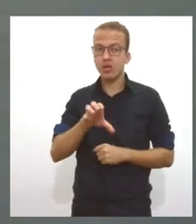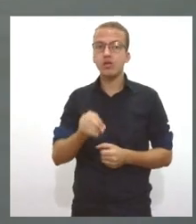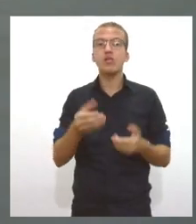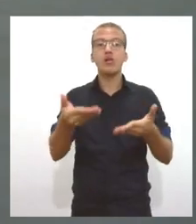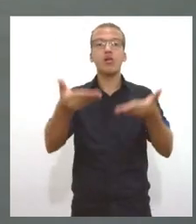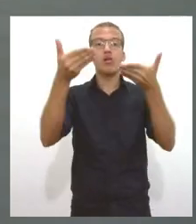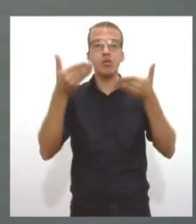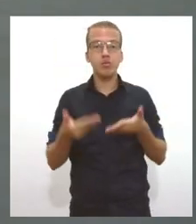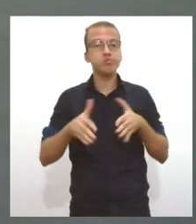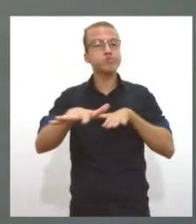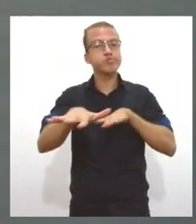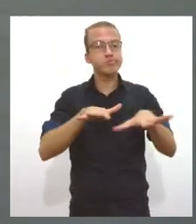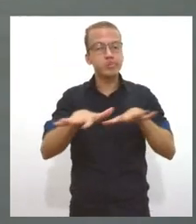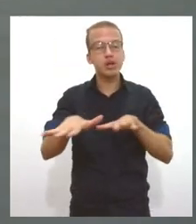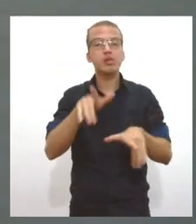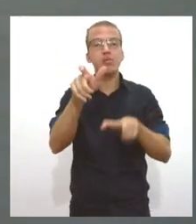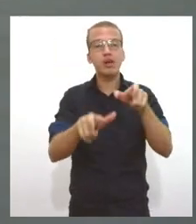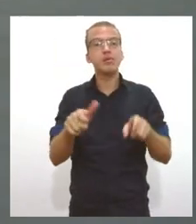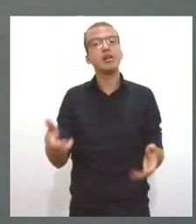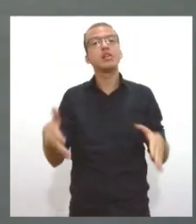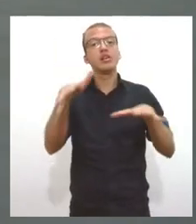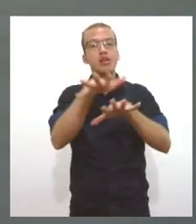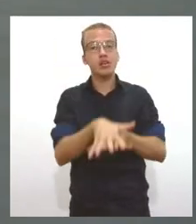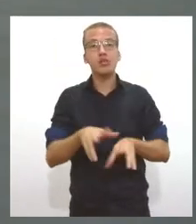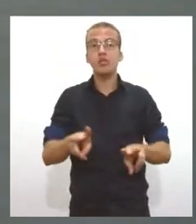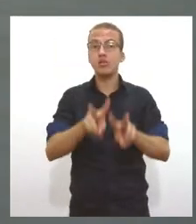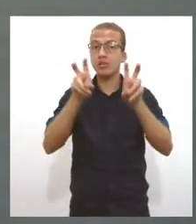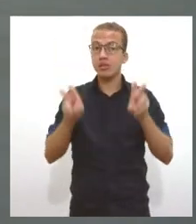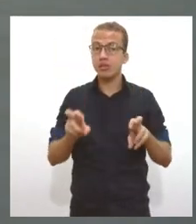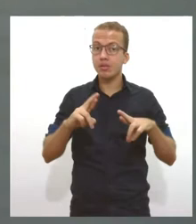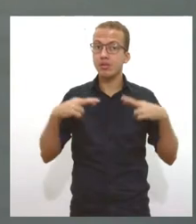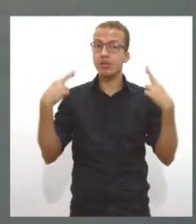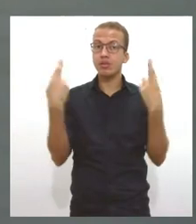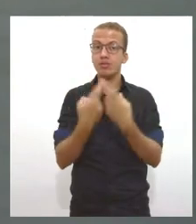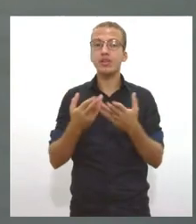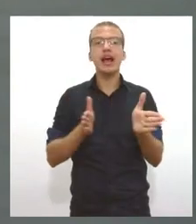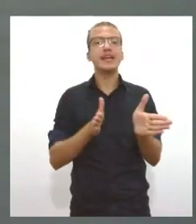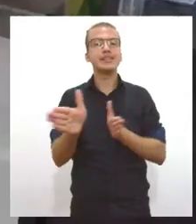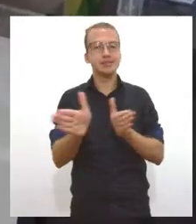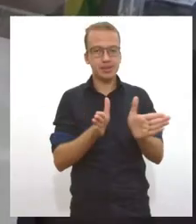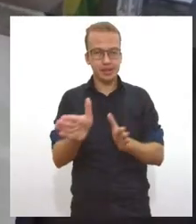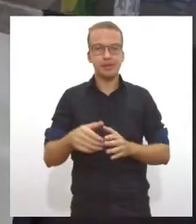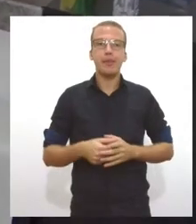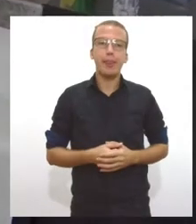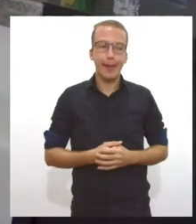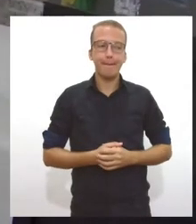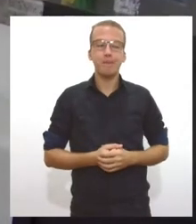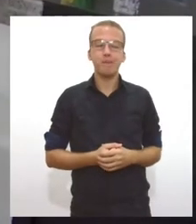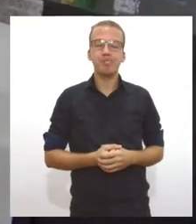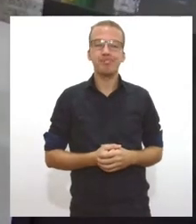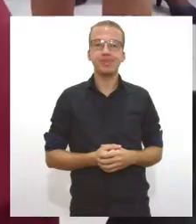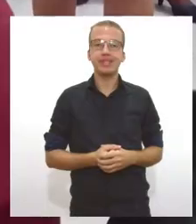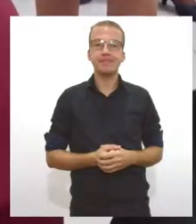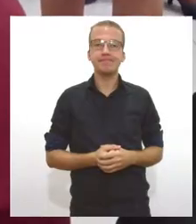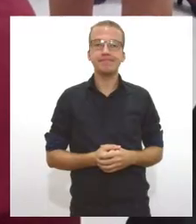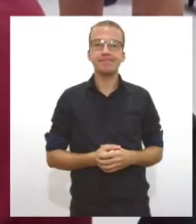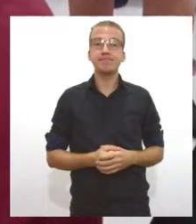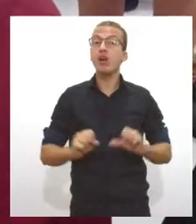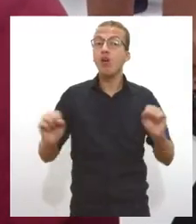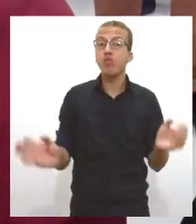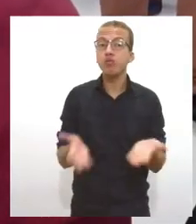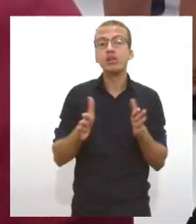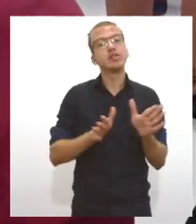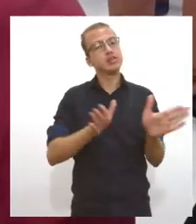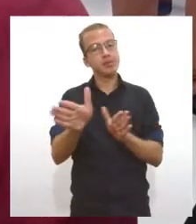Sergipano pela inclusão. O tema da reunião foi a acessibilidade. Acompanhe. A promoção de acessibilidade foi o